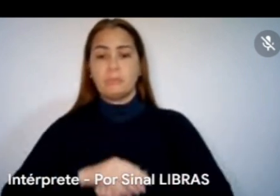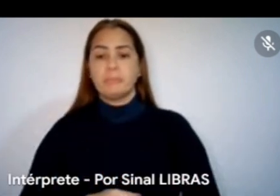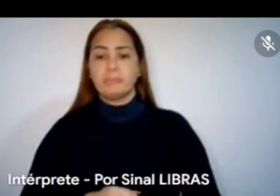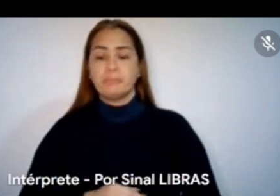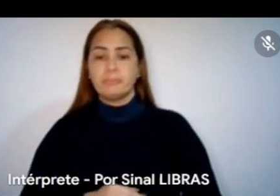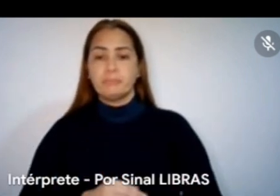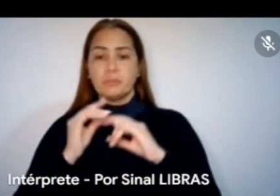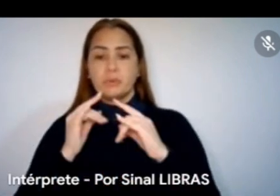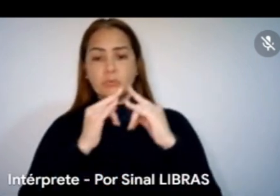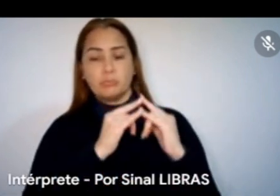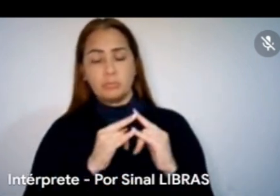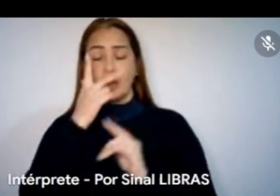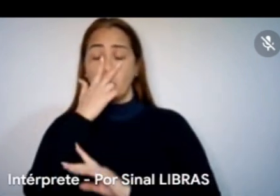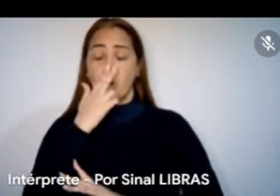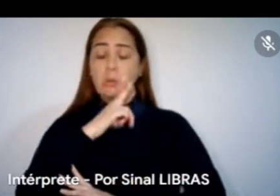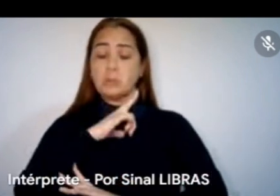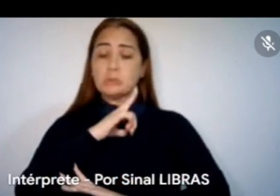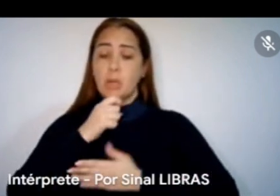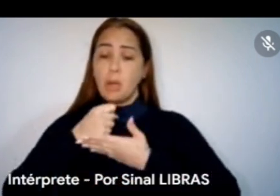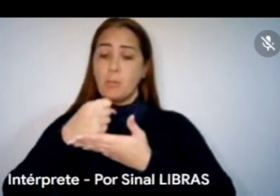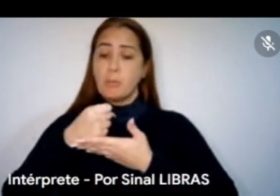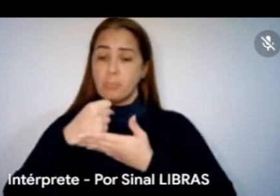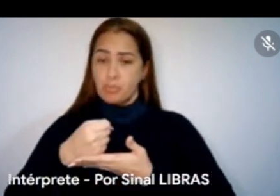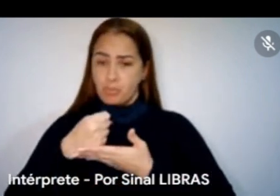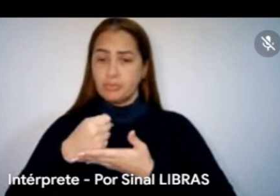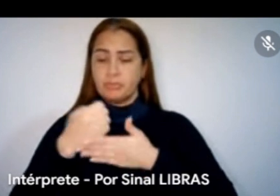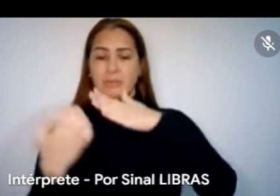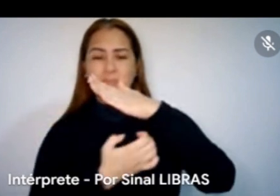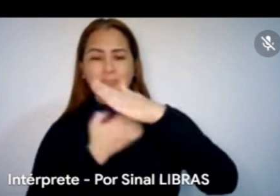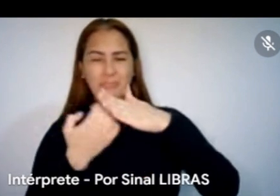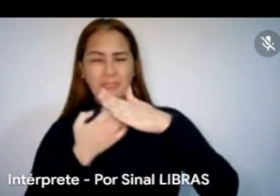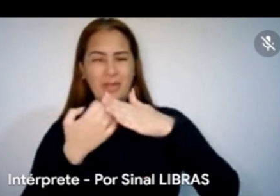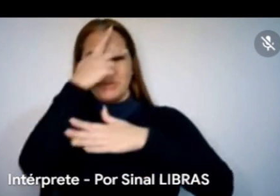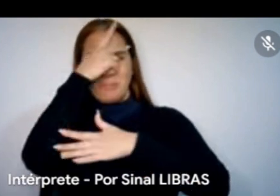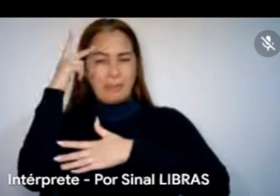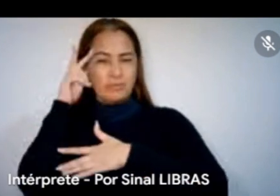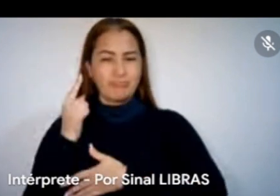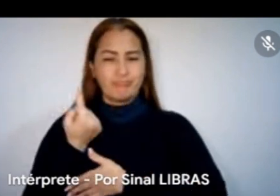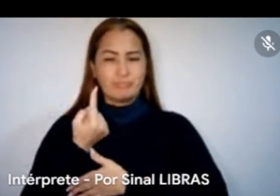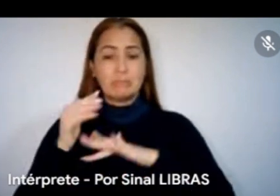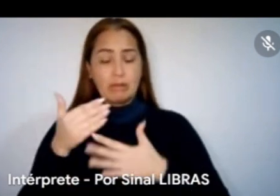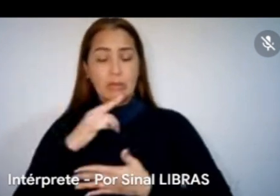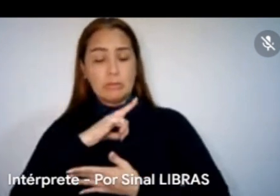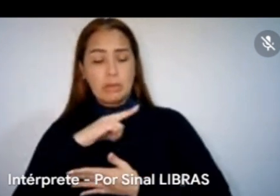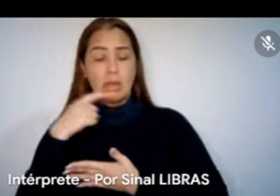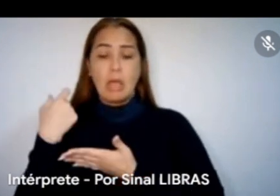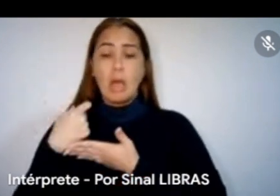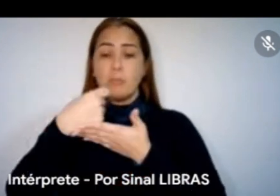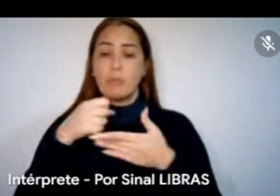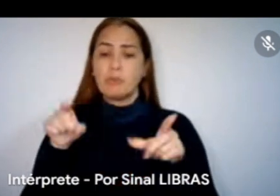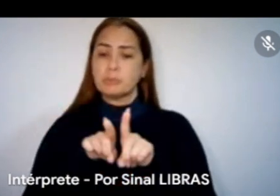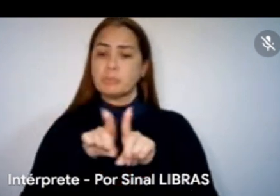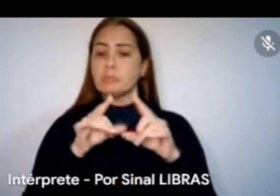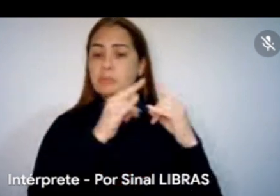física, pessoa jurídica, às vezes tem pessoa física, MEI, pessoa jurídica, tem que ter a cooperativa, sabe? Porque nessa, Gustavo, a